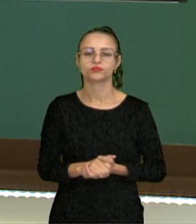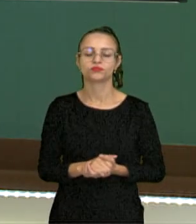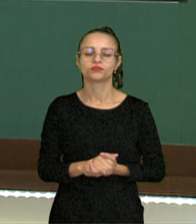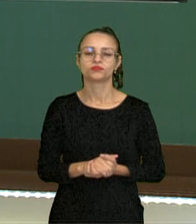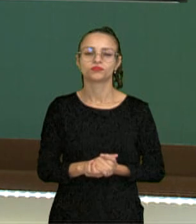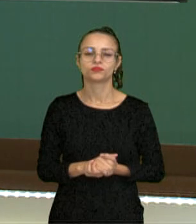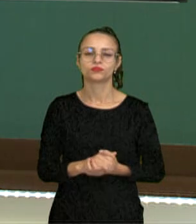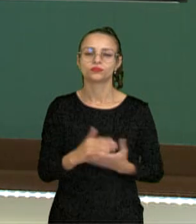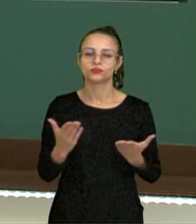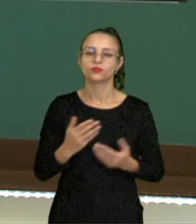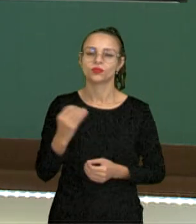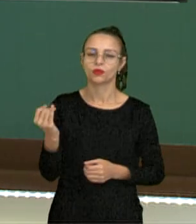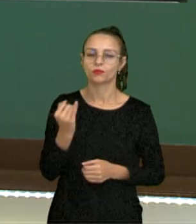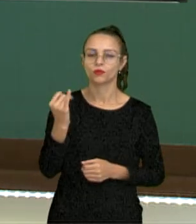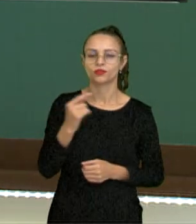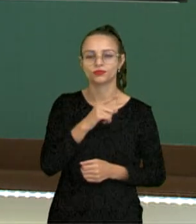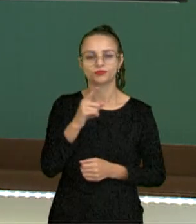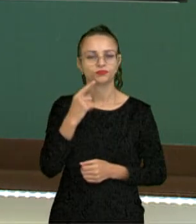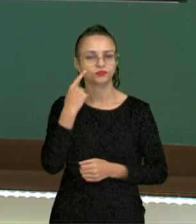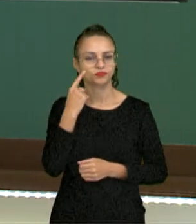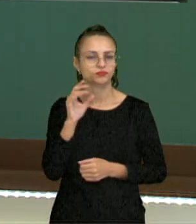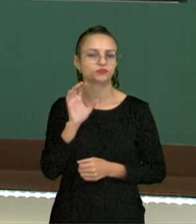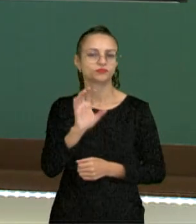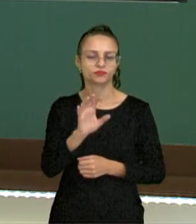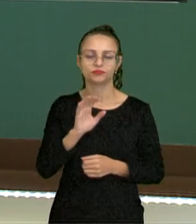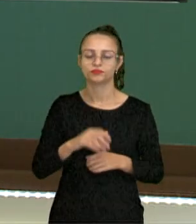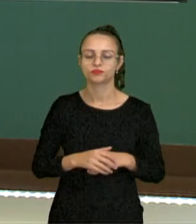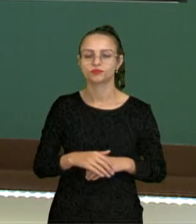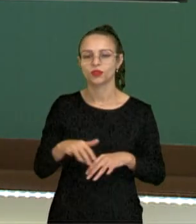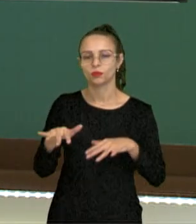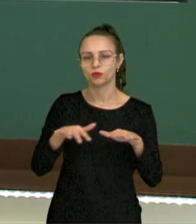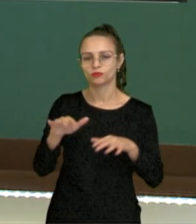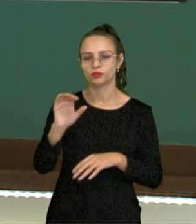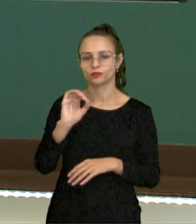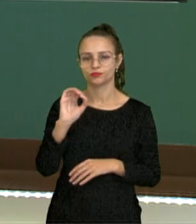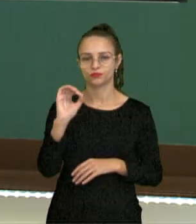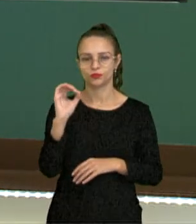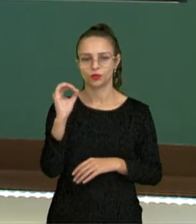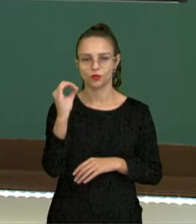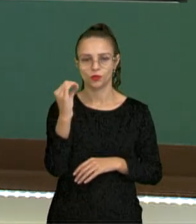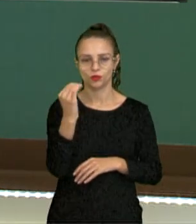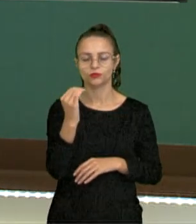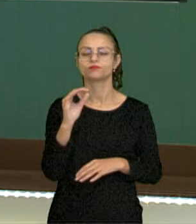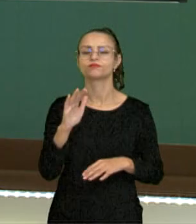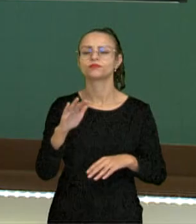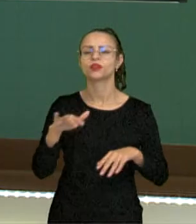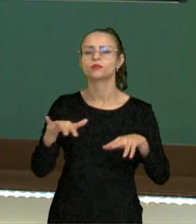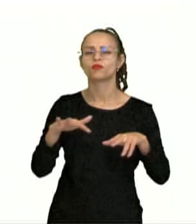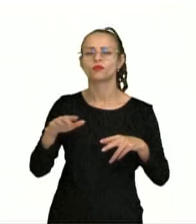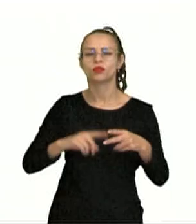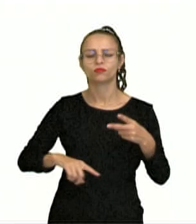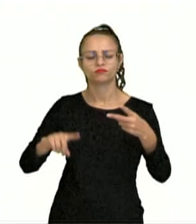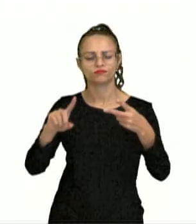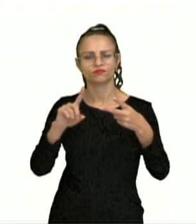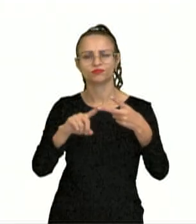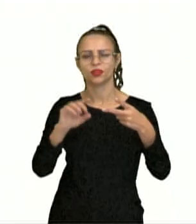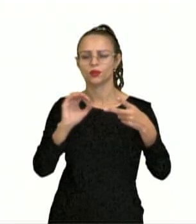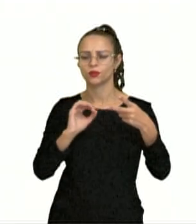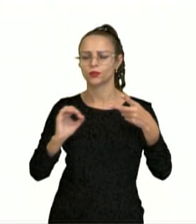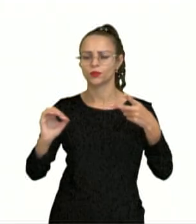Então é importantíssimo pensar nessa ideia ali do movimento de rotação. E o movimento de translação é